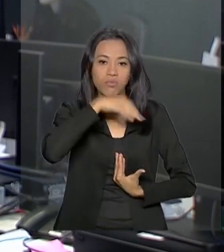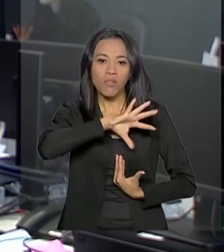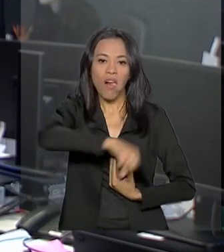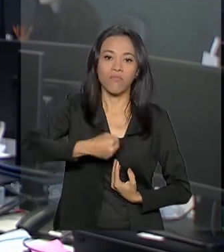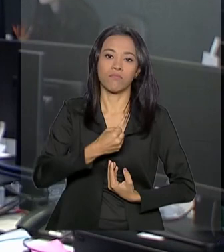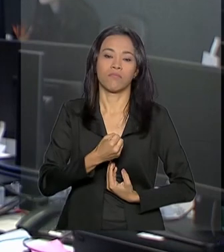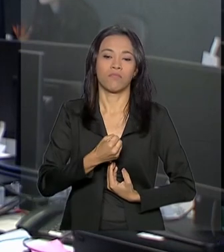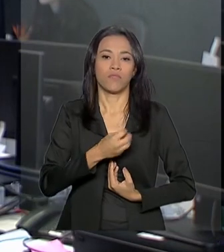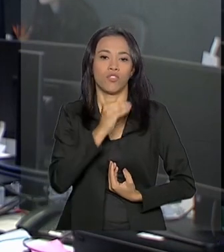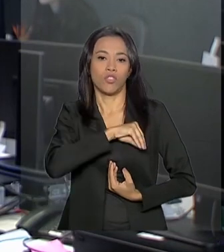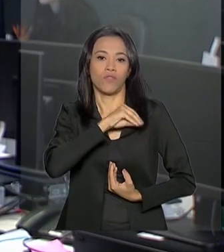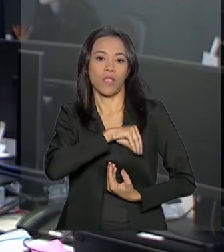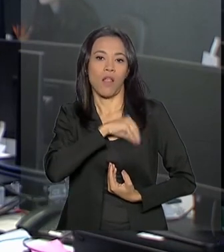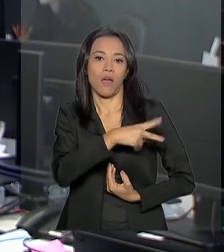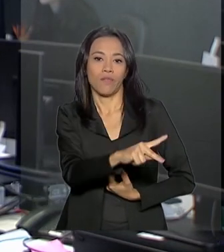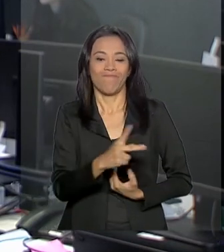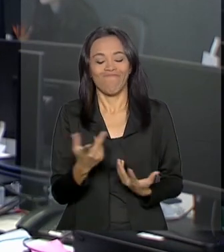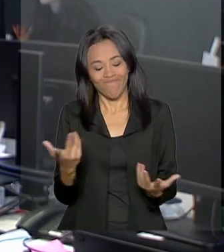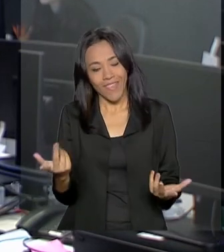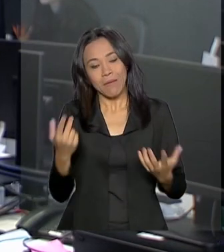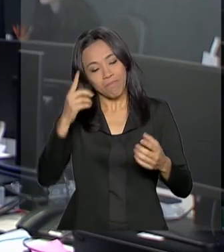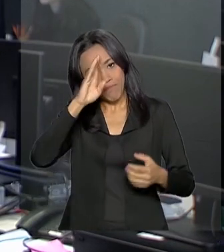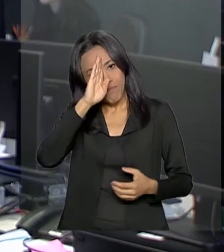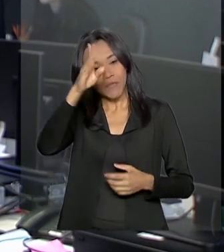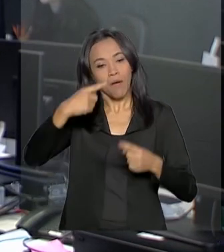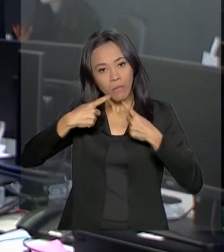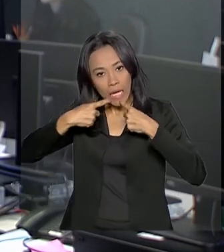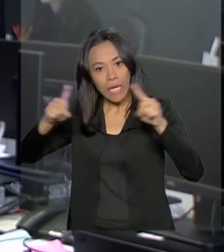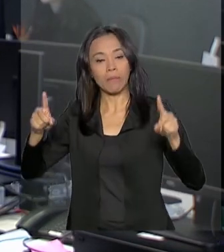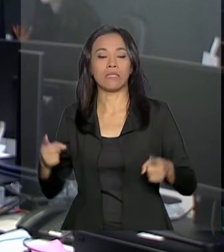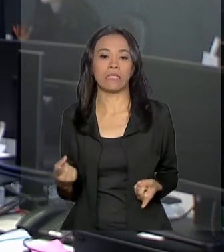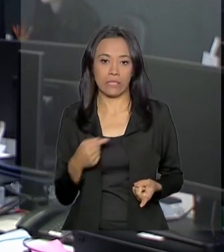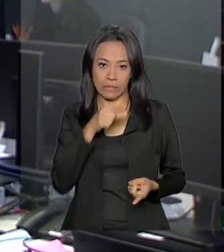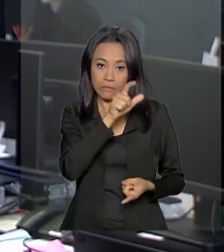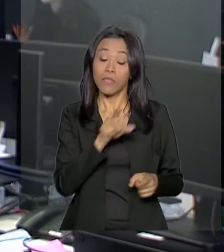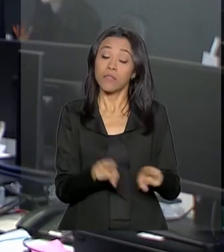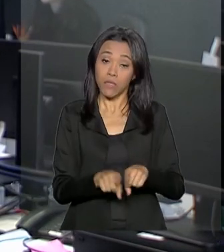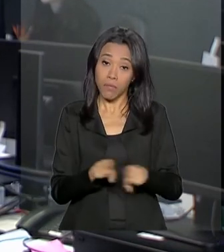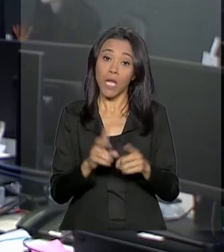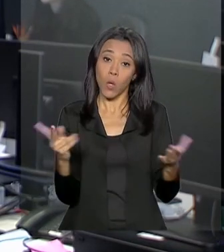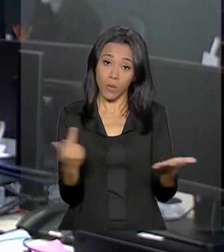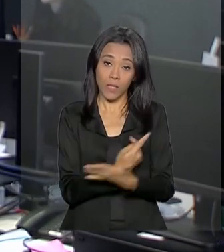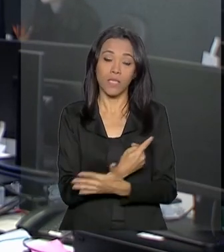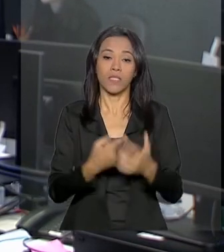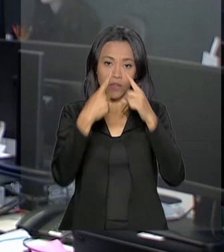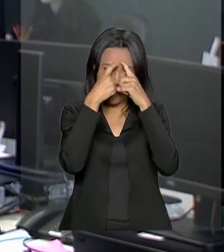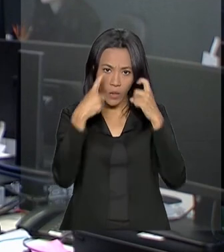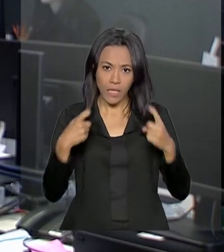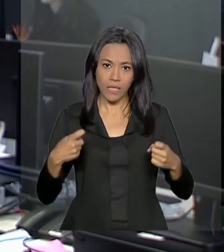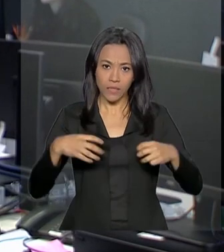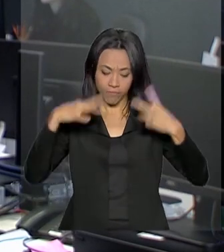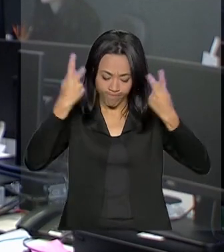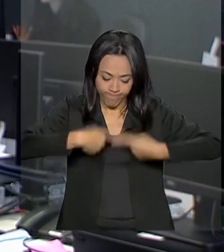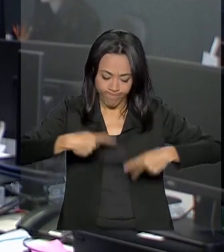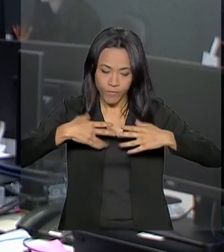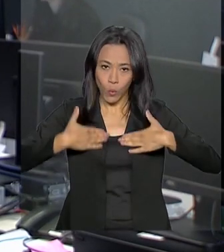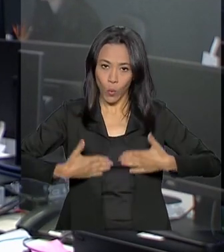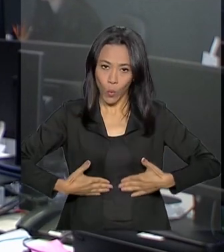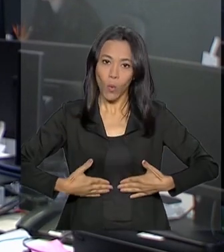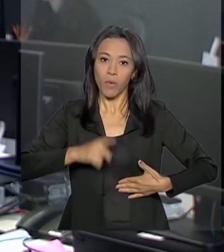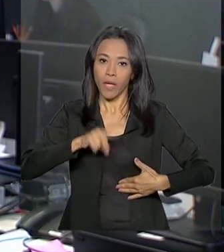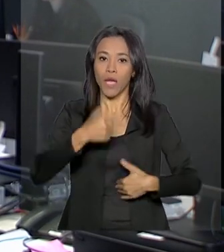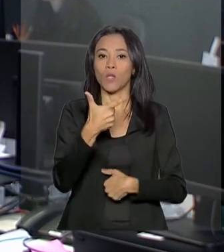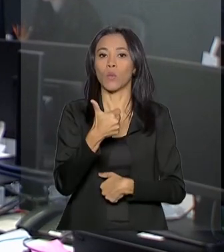as principais causas das denúncias, mas também há casos de violência física que chegam a 12%.